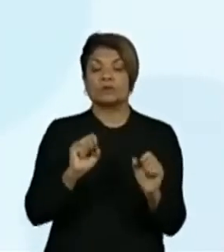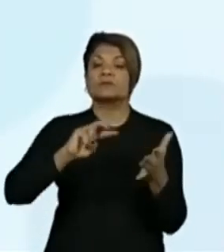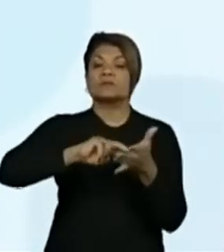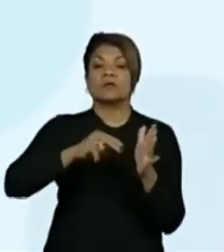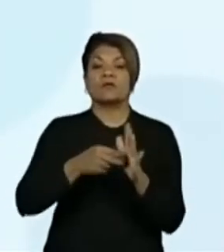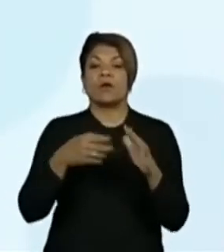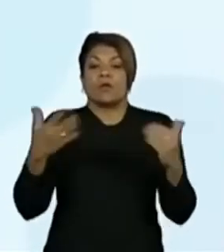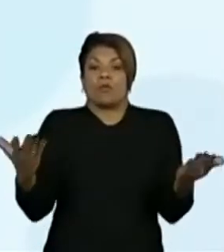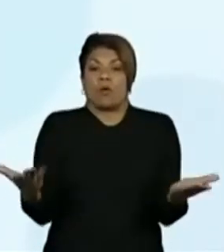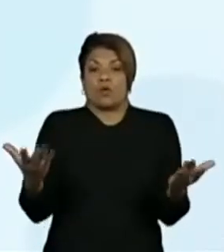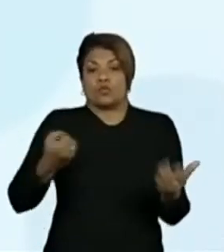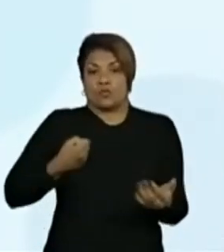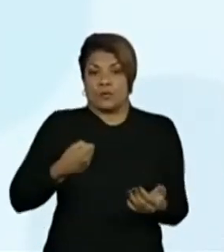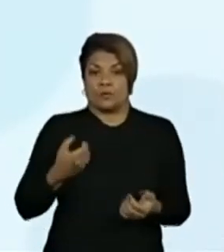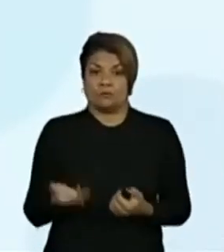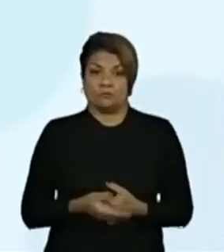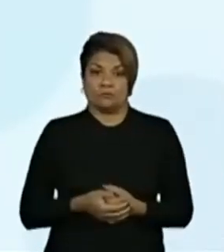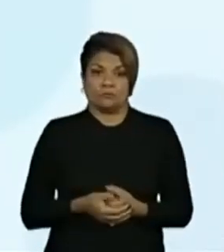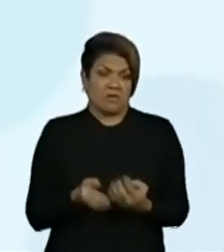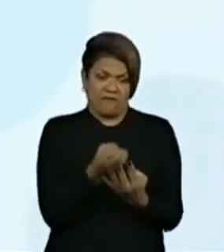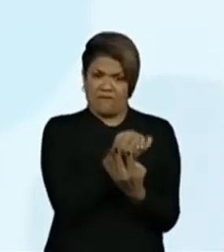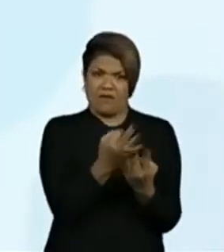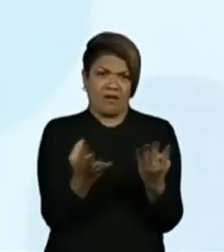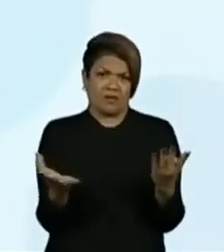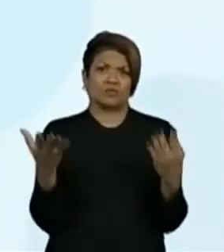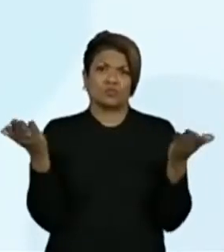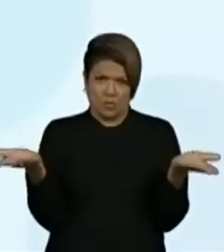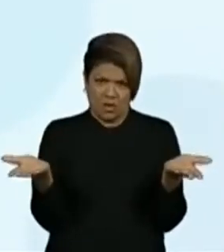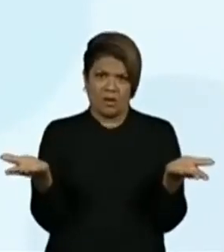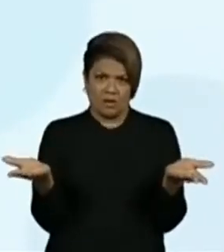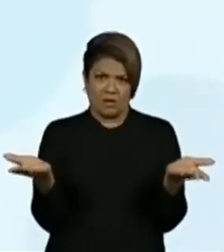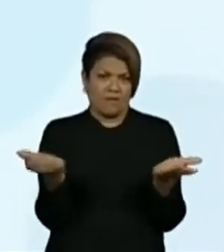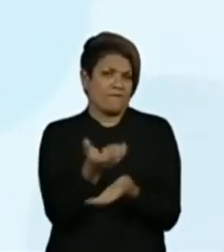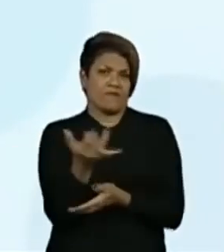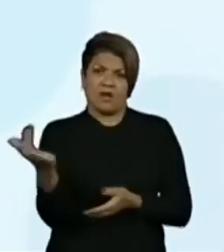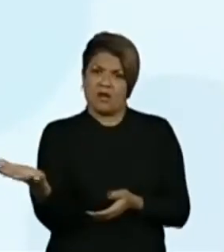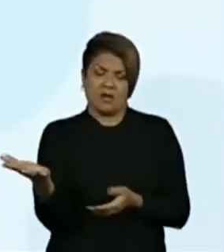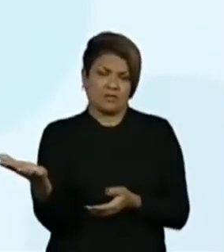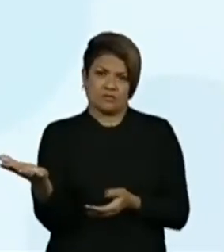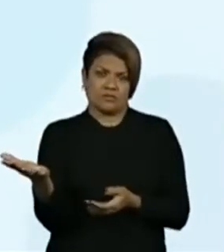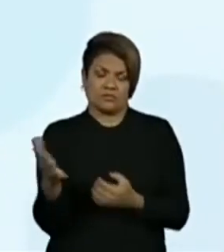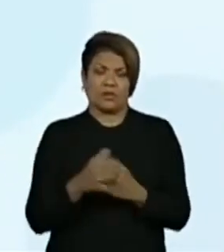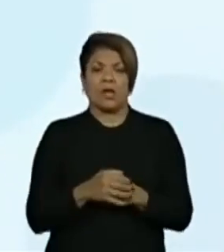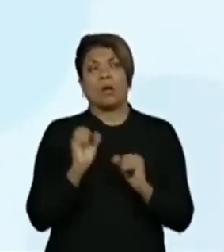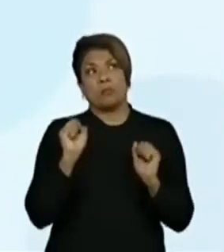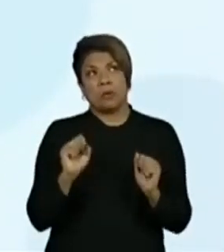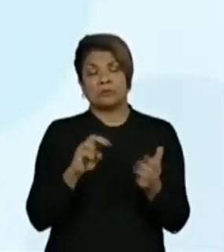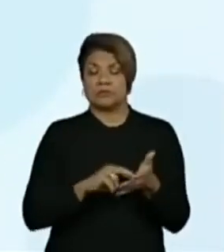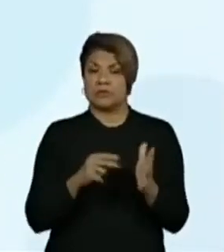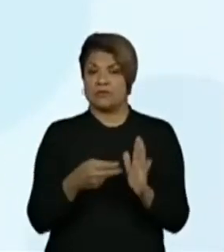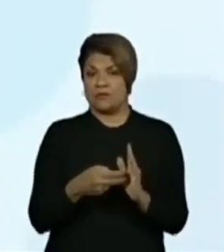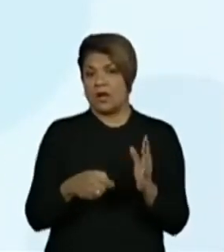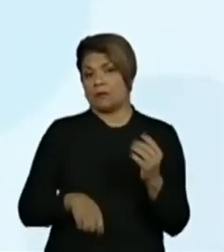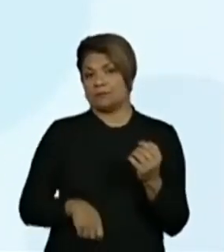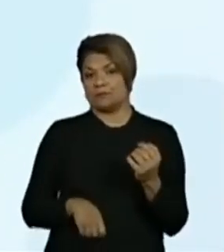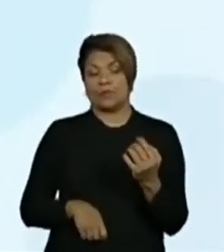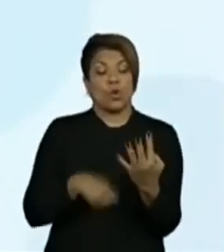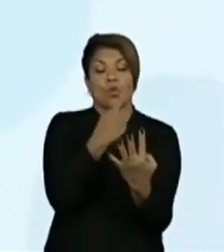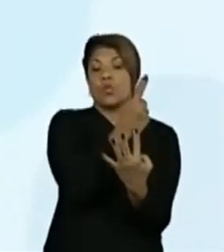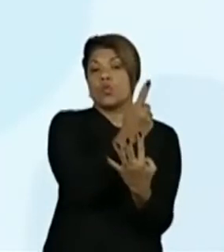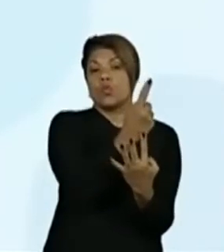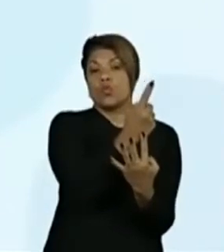Uma série deles, não é? Ele pode significar vários valores, ele pode significar uma